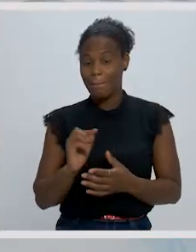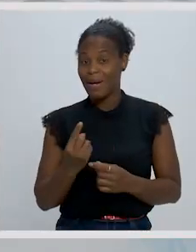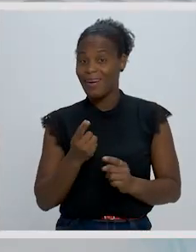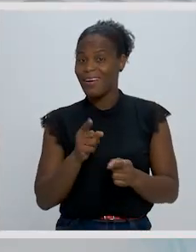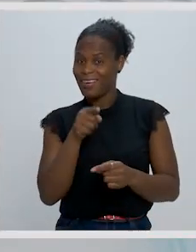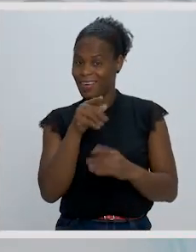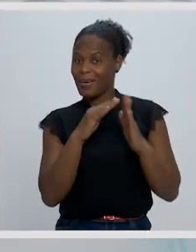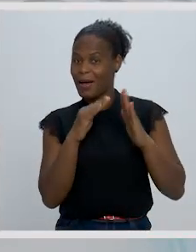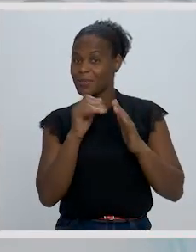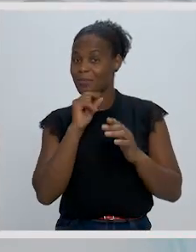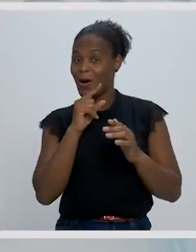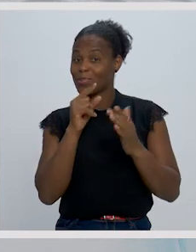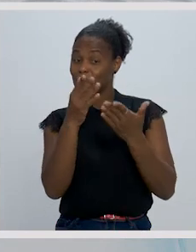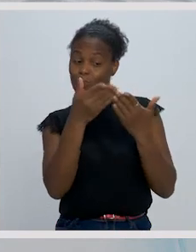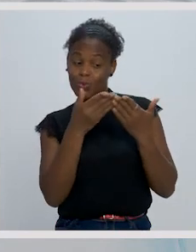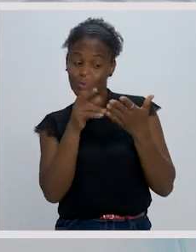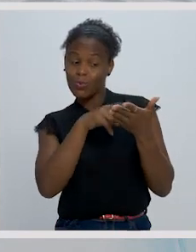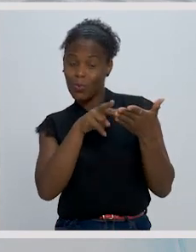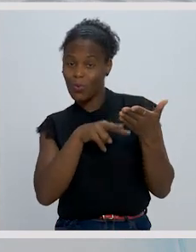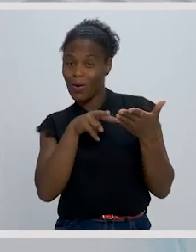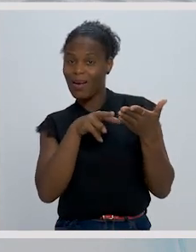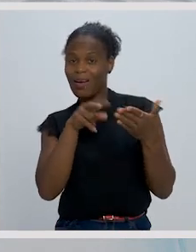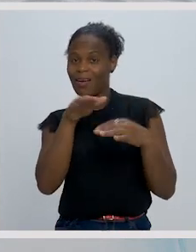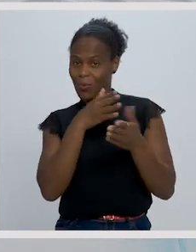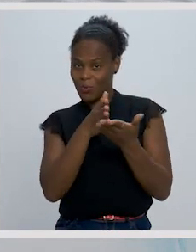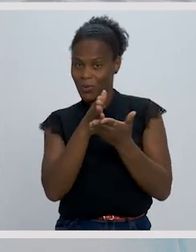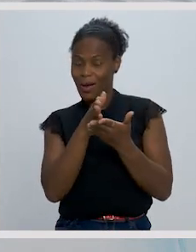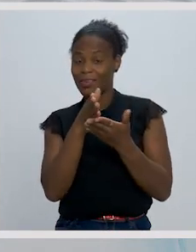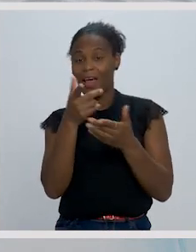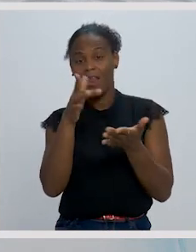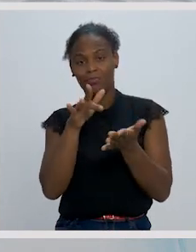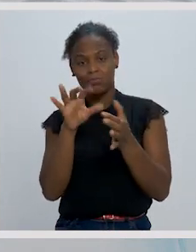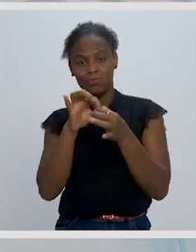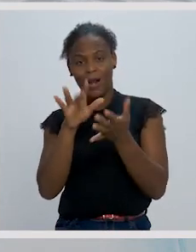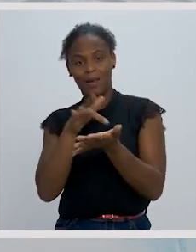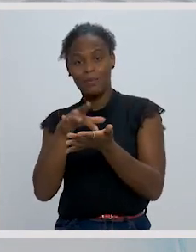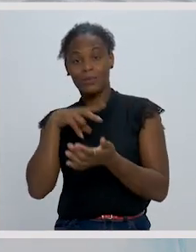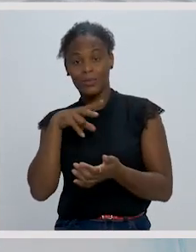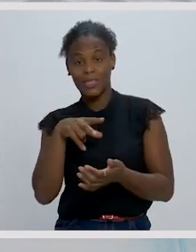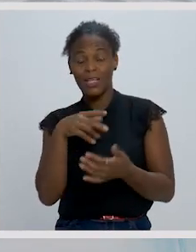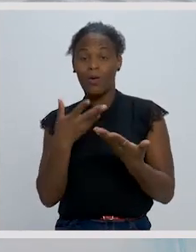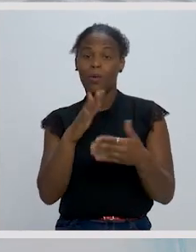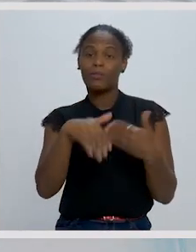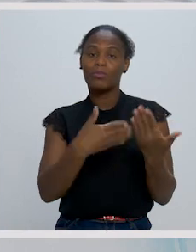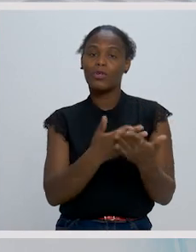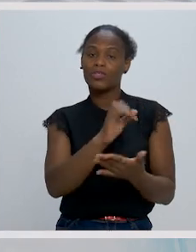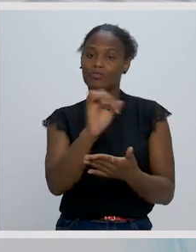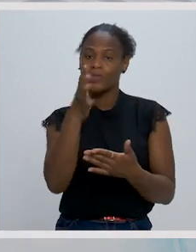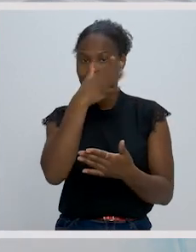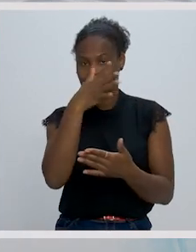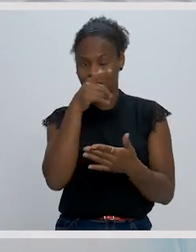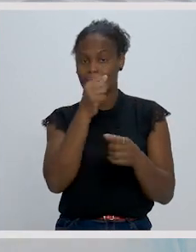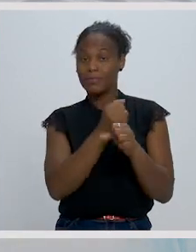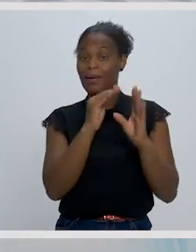Para que, em casa, possam continuar o vosso estudo de literatura portuguesa, trazemos a seguinte